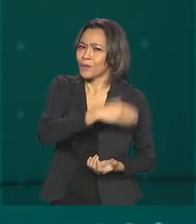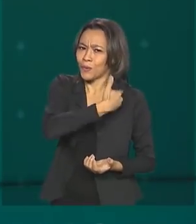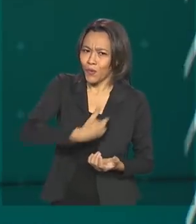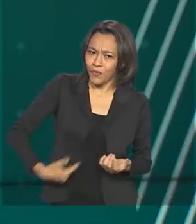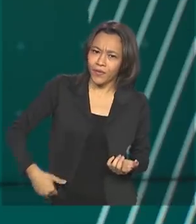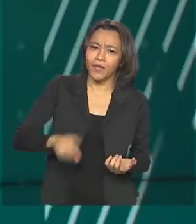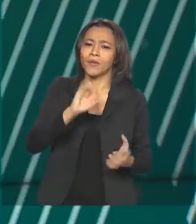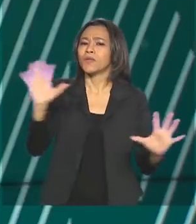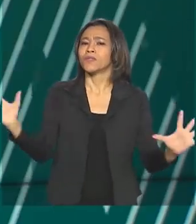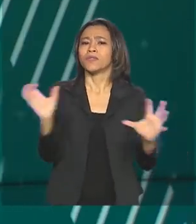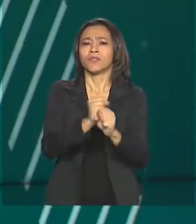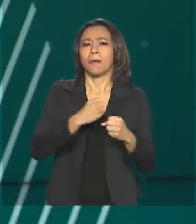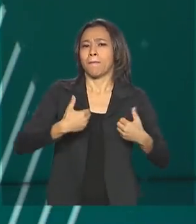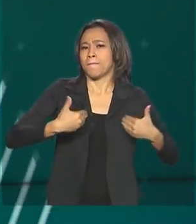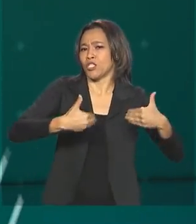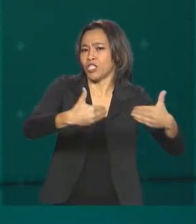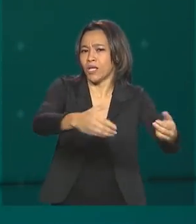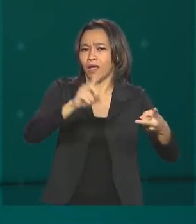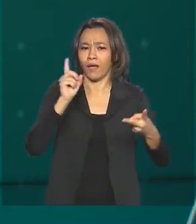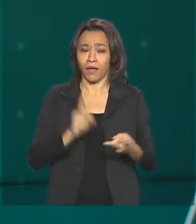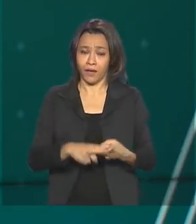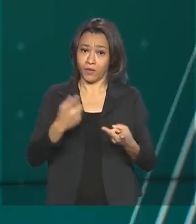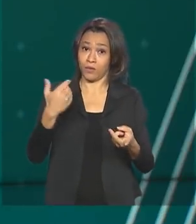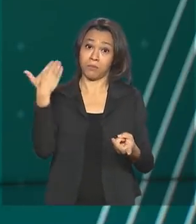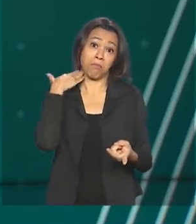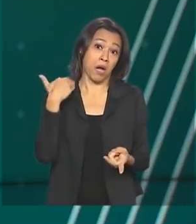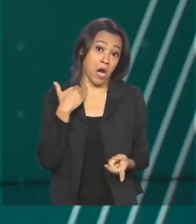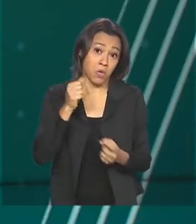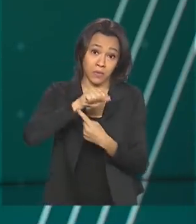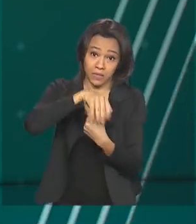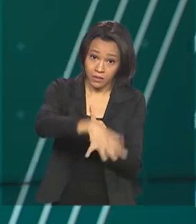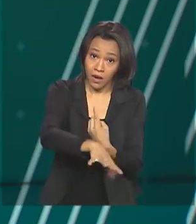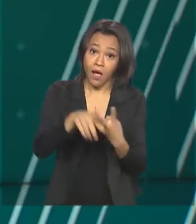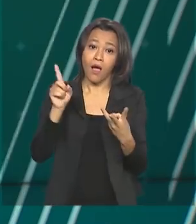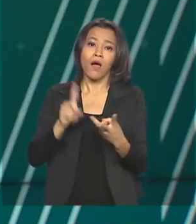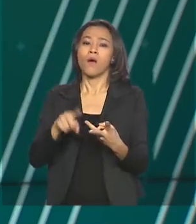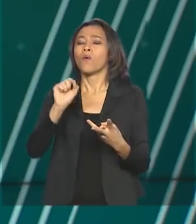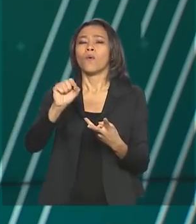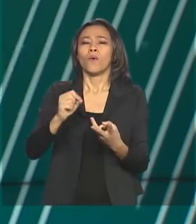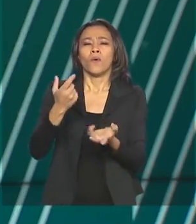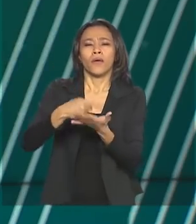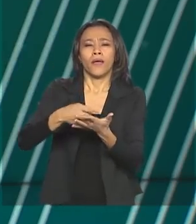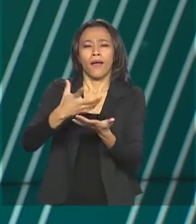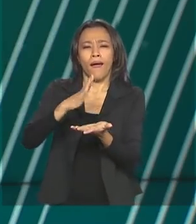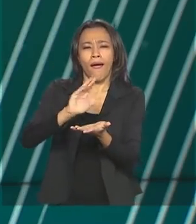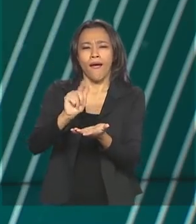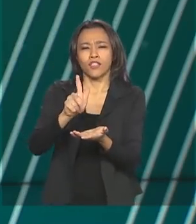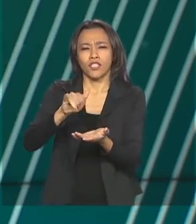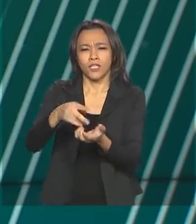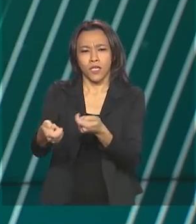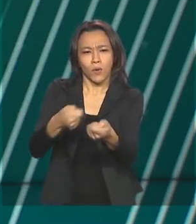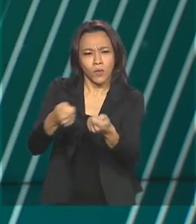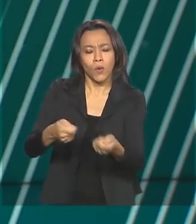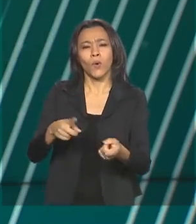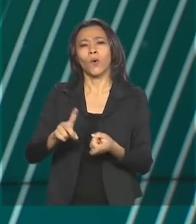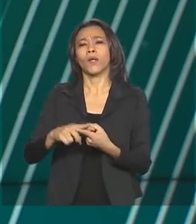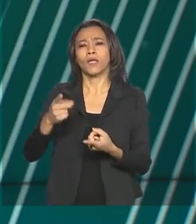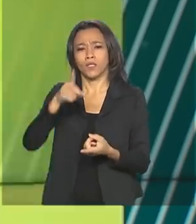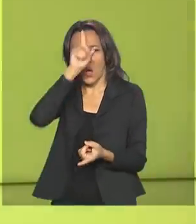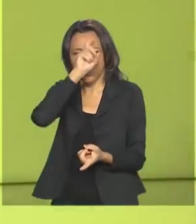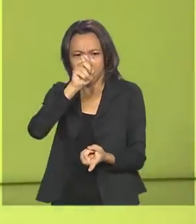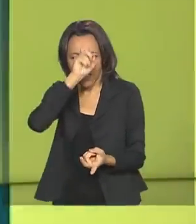O ranking reúne ministérios, instituições financeiras como o Banco Central, agências reguladoras, fundações, hospitais e